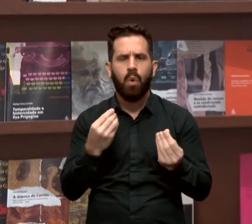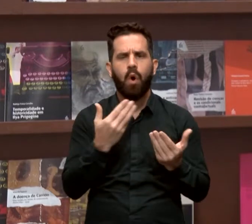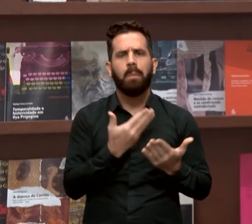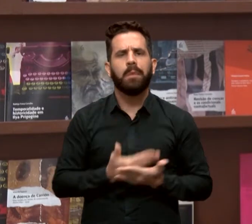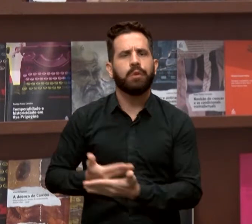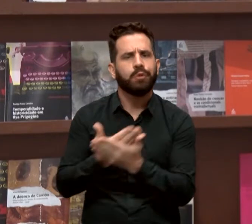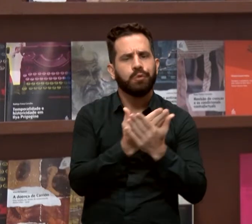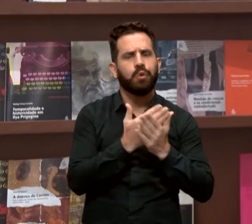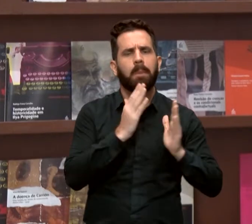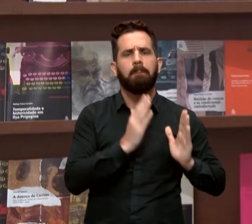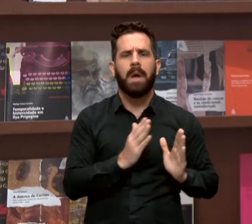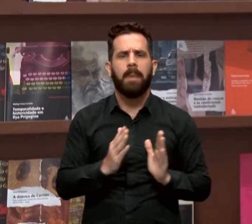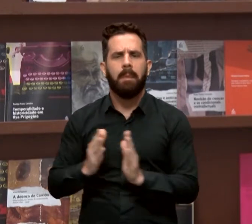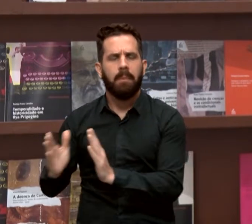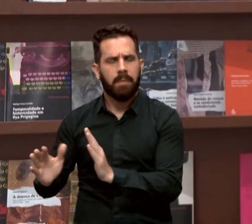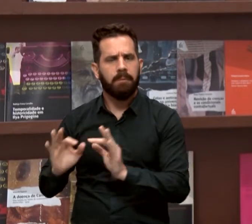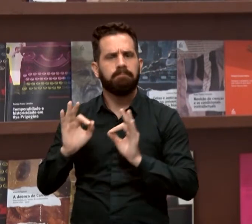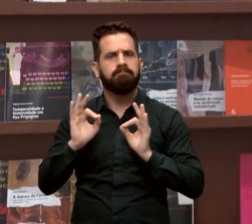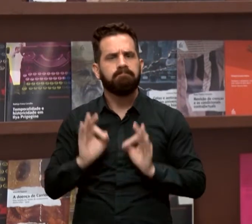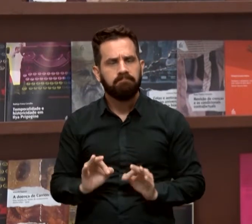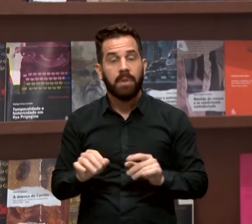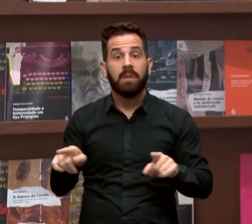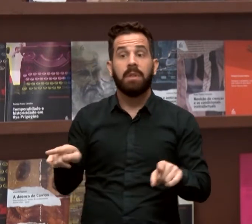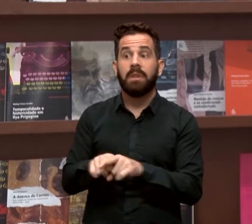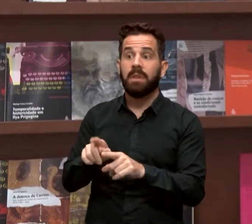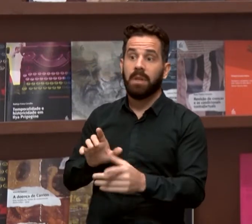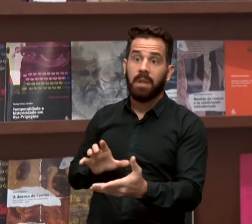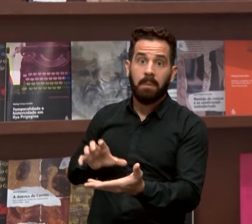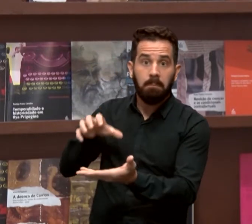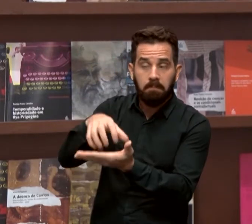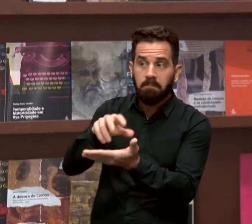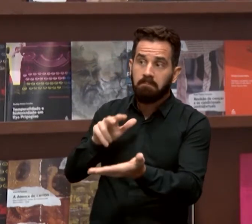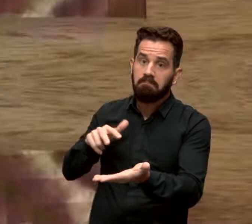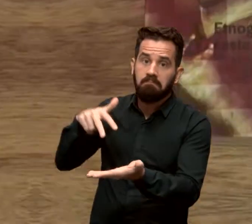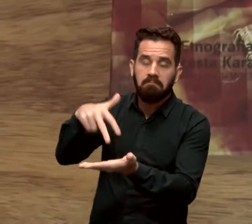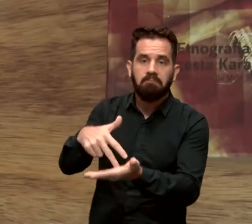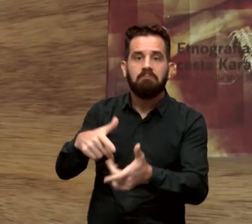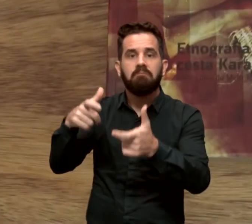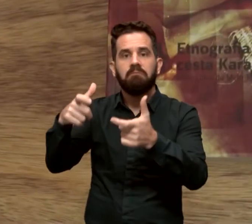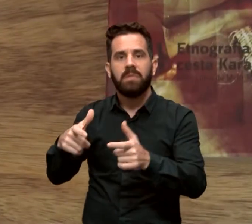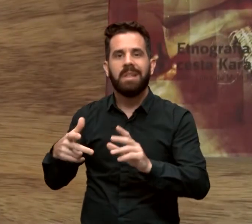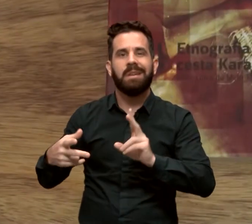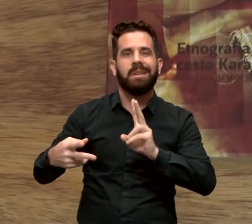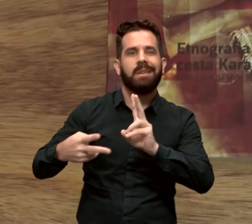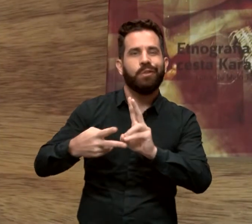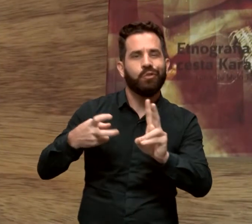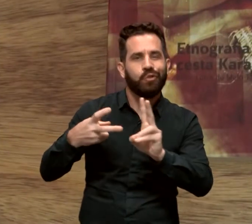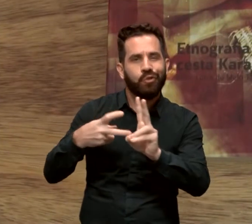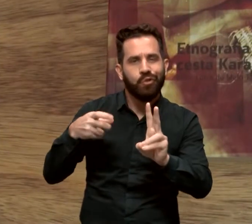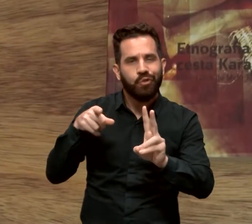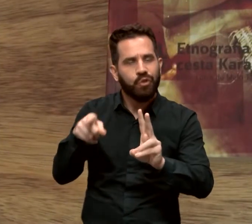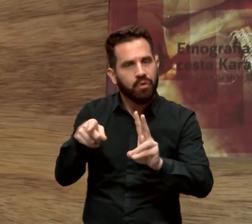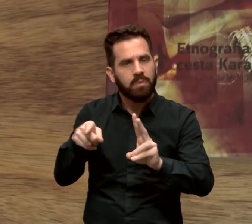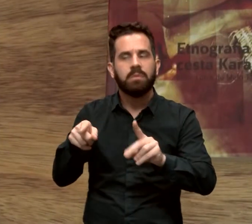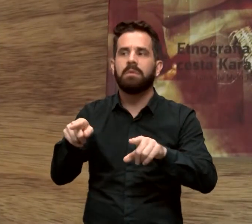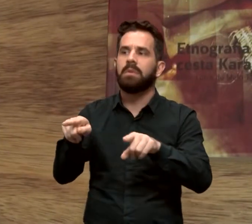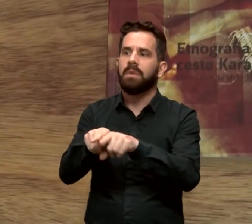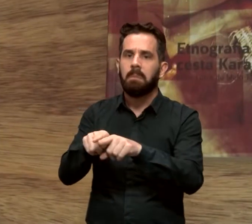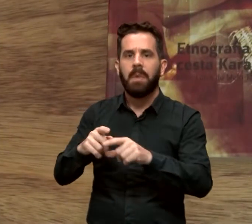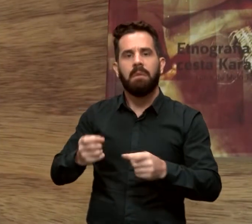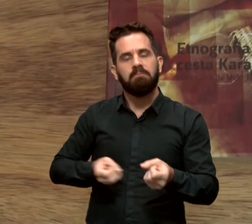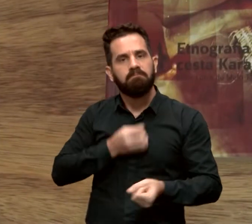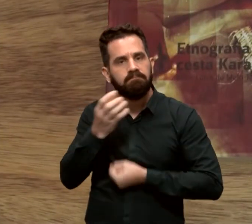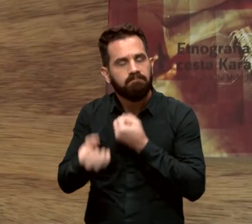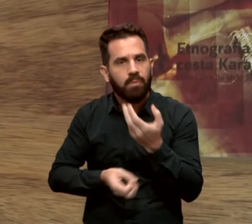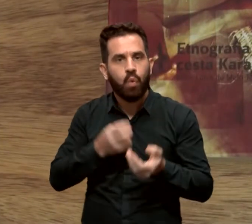importância dos acervos indígenas, a necessidade das articulações entre as expressões culturais, materiais e